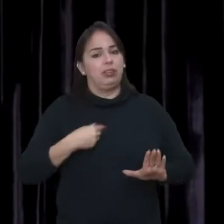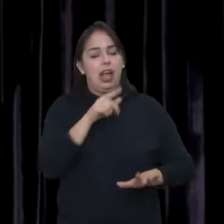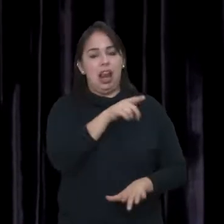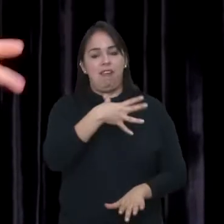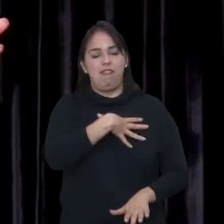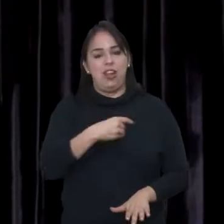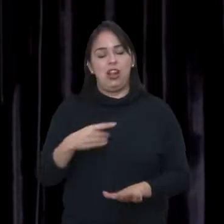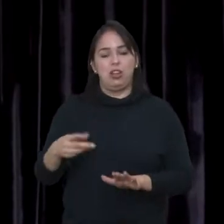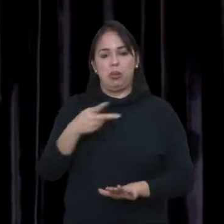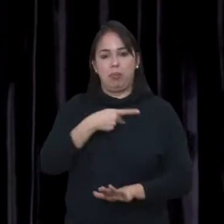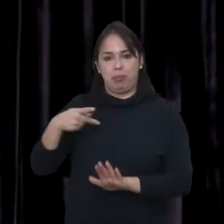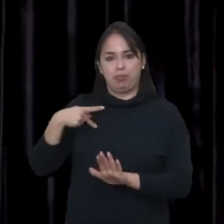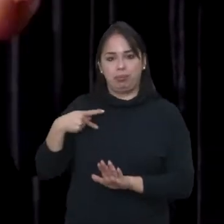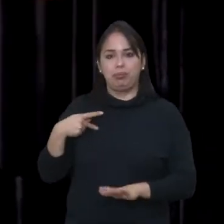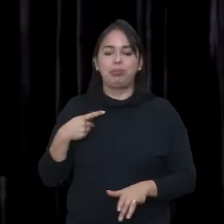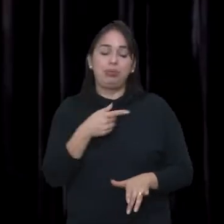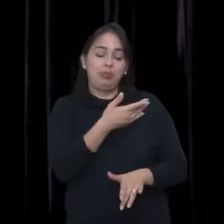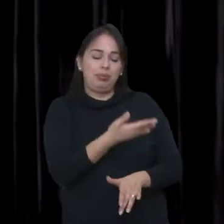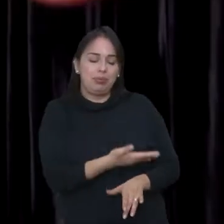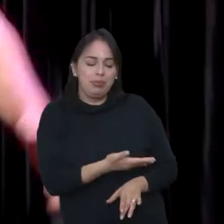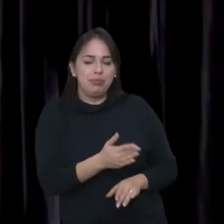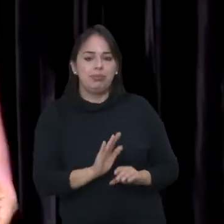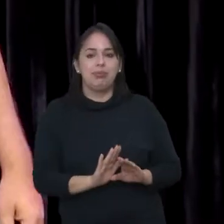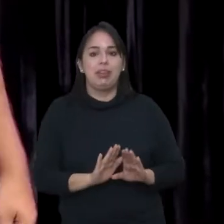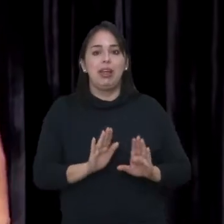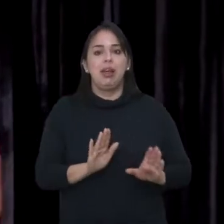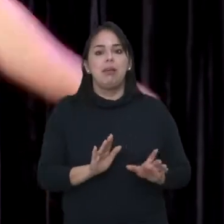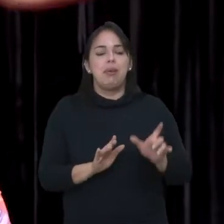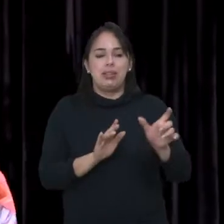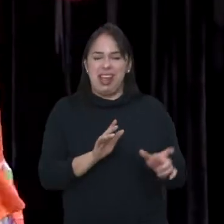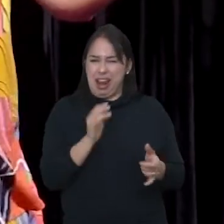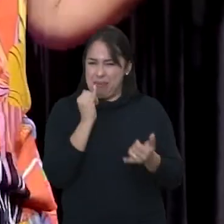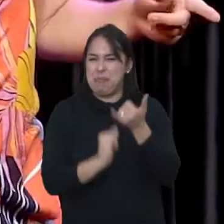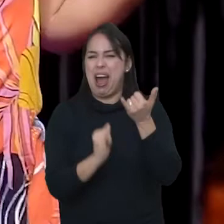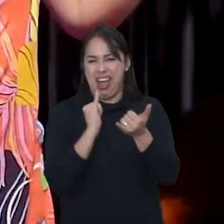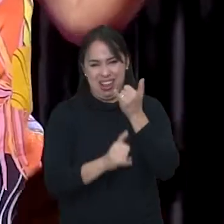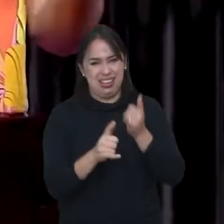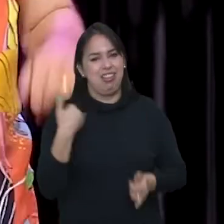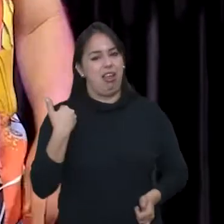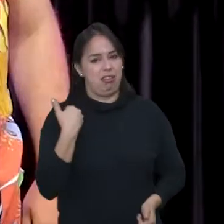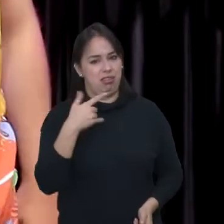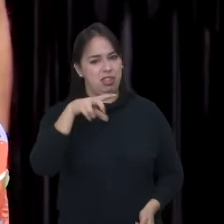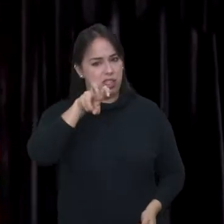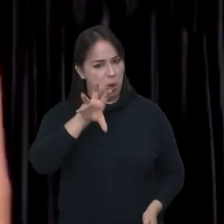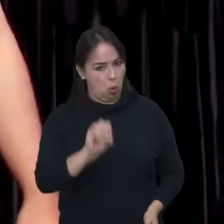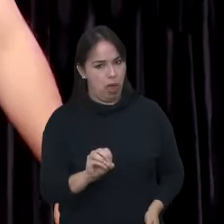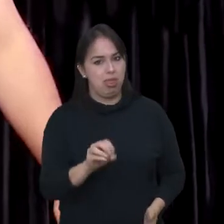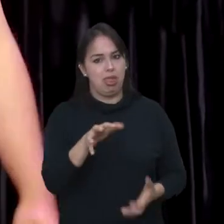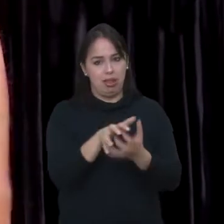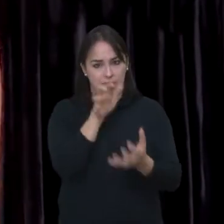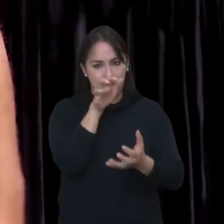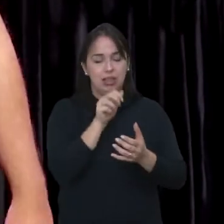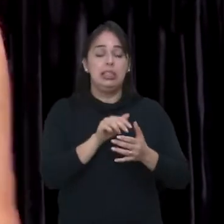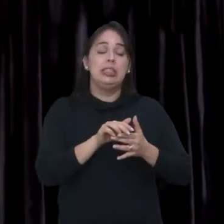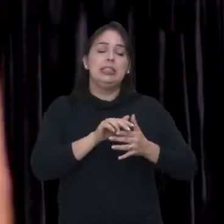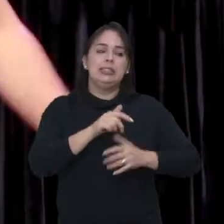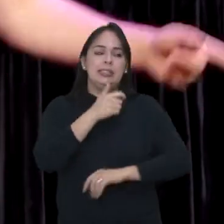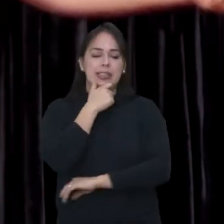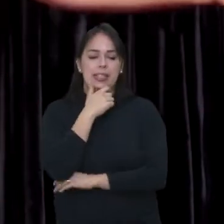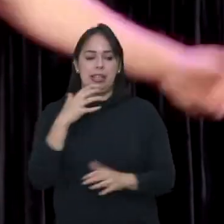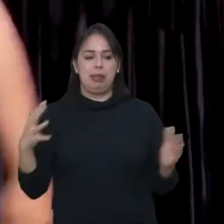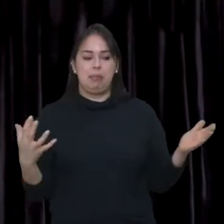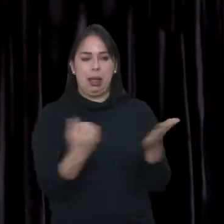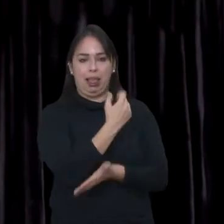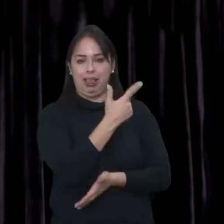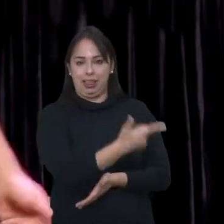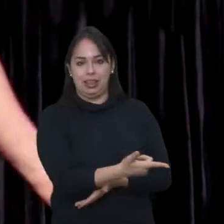Mas existia. Filha do pastor que morava na rua, Ruth é nome bíblico, né? Então é por isso. Só que ela aparentava ter 55 anos. Eu